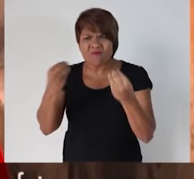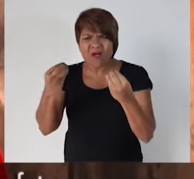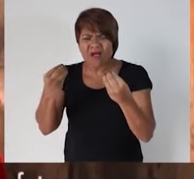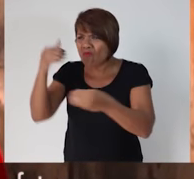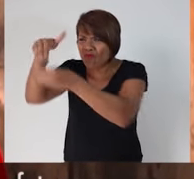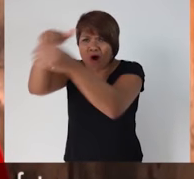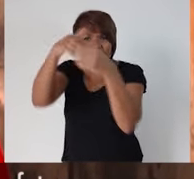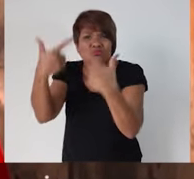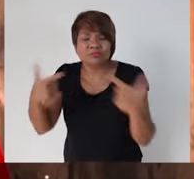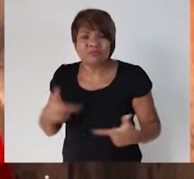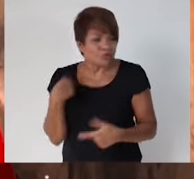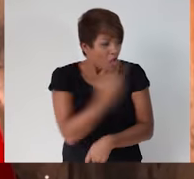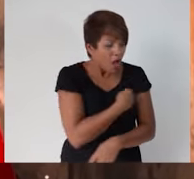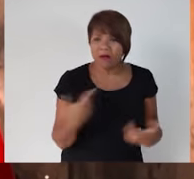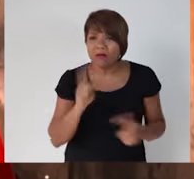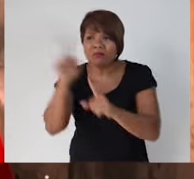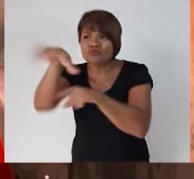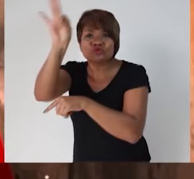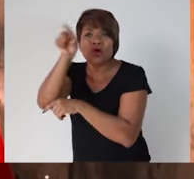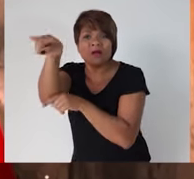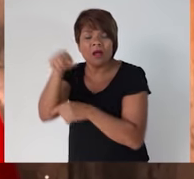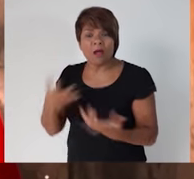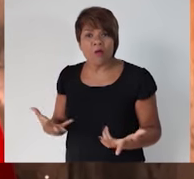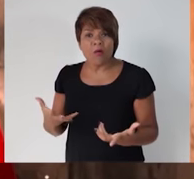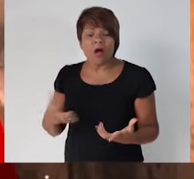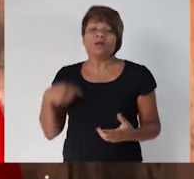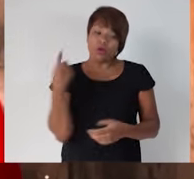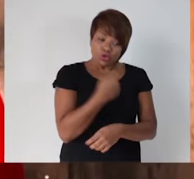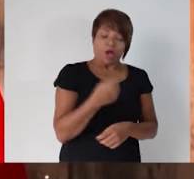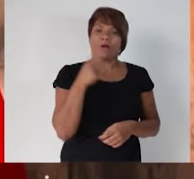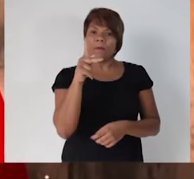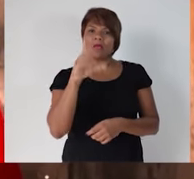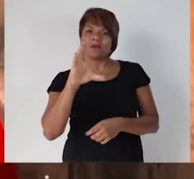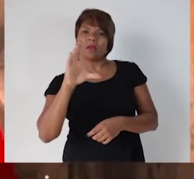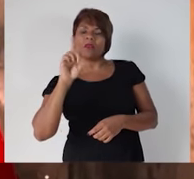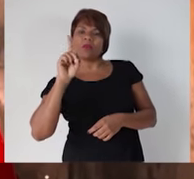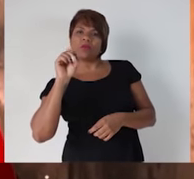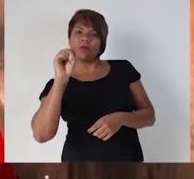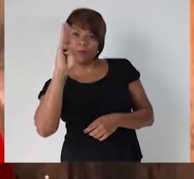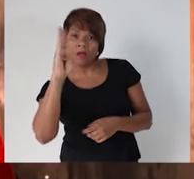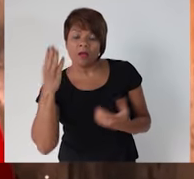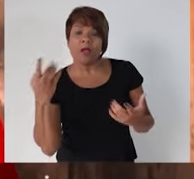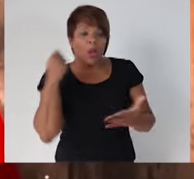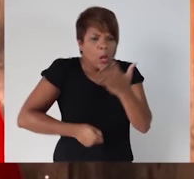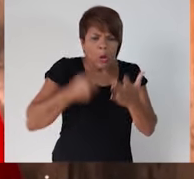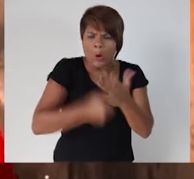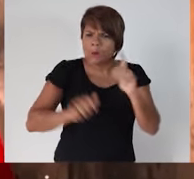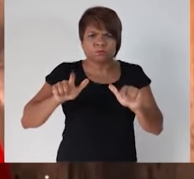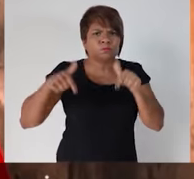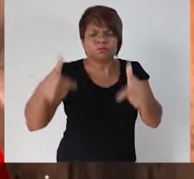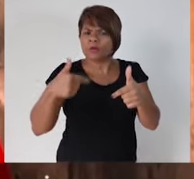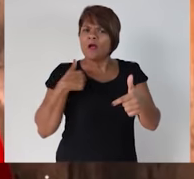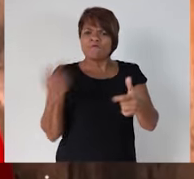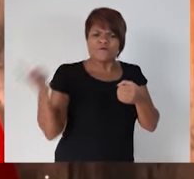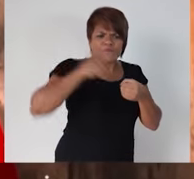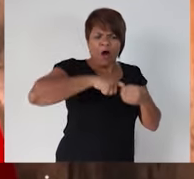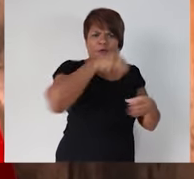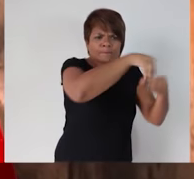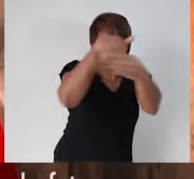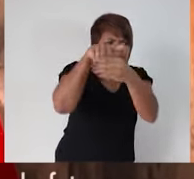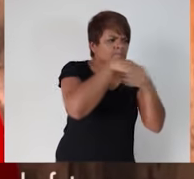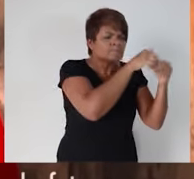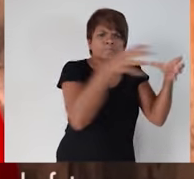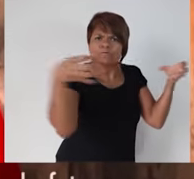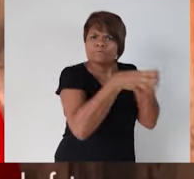roubar nosso futuro. Nós do PCdoB lutamos para restabelecer a democracia com a soberania do voto popular.